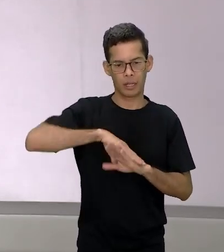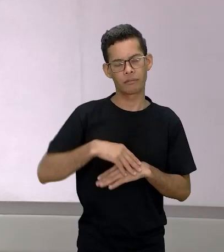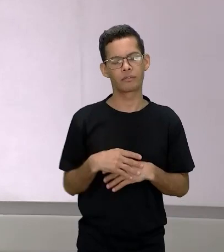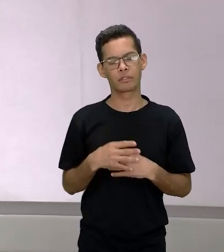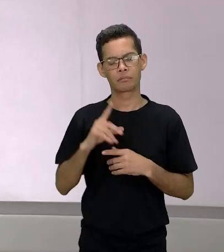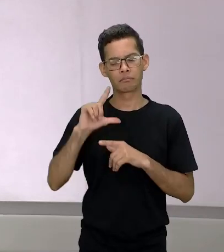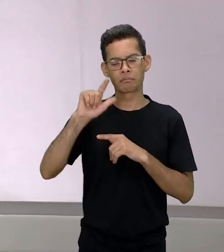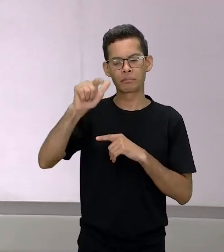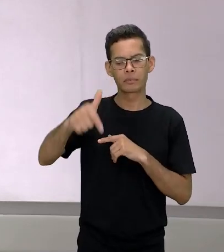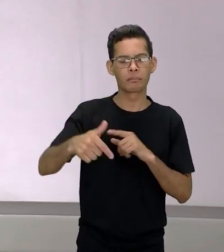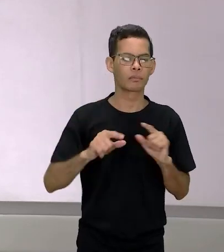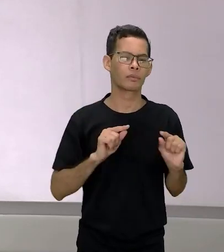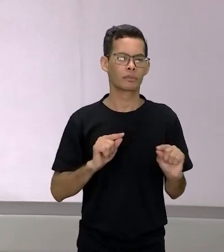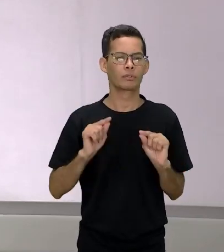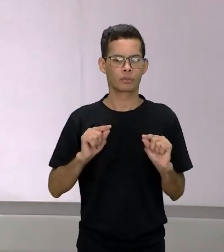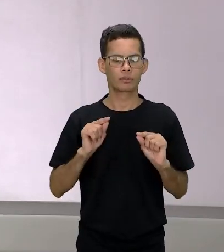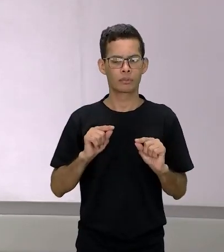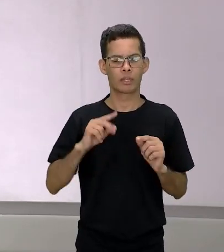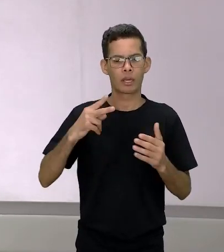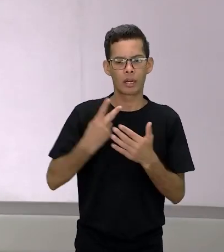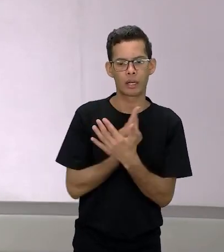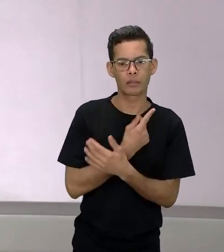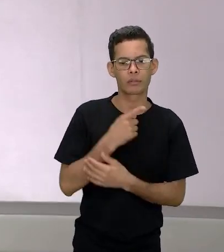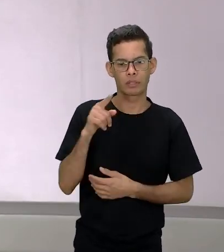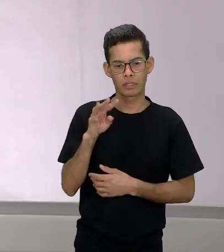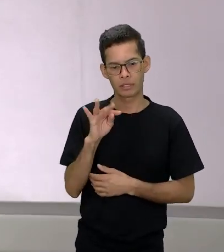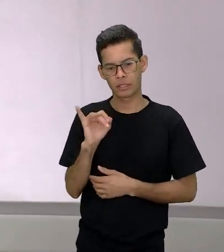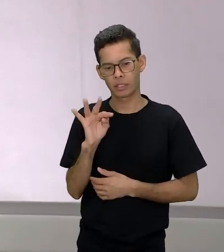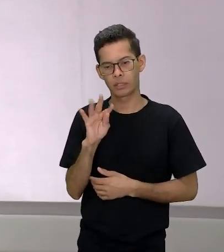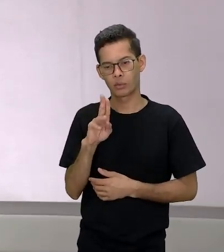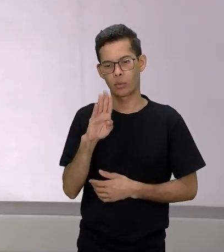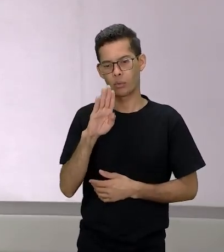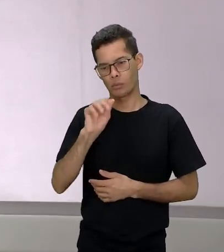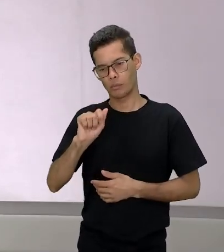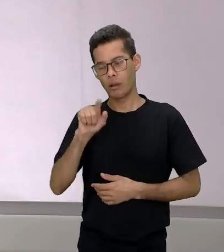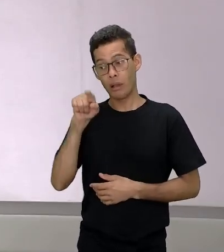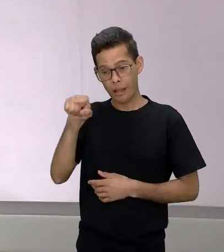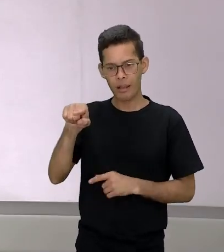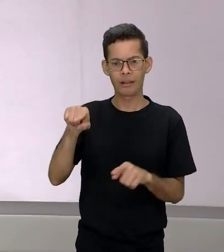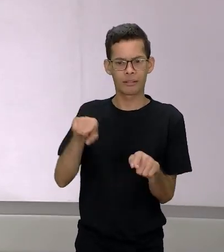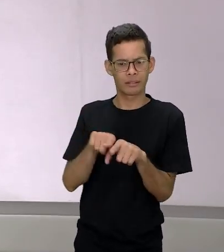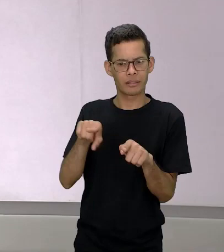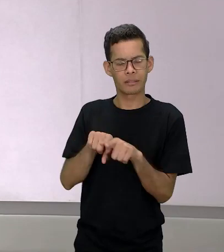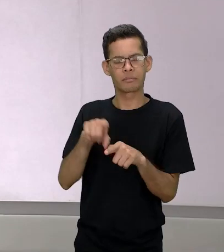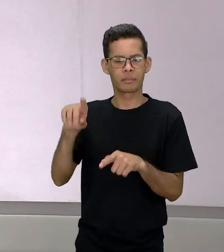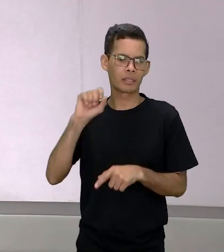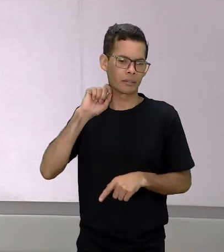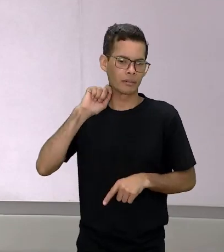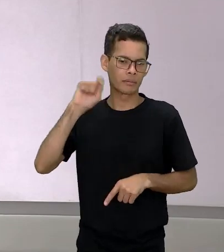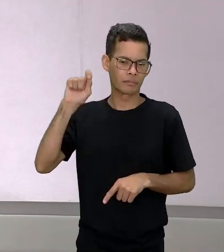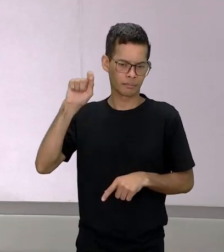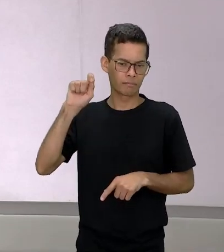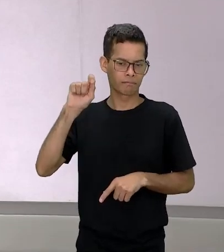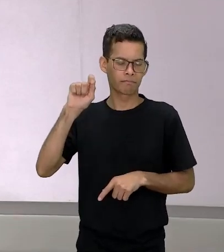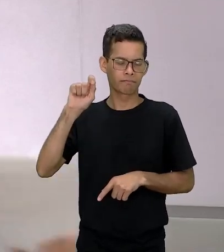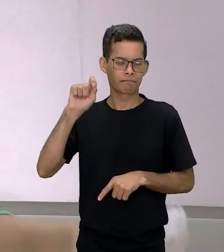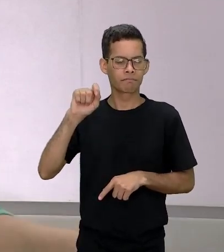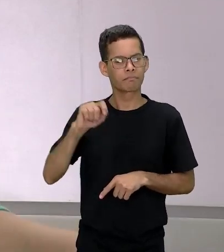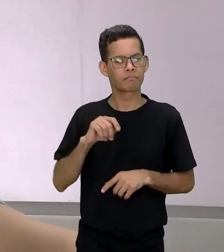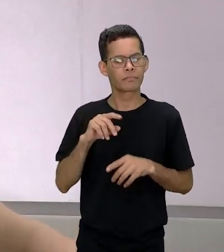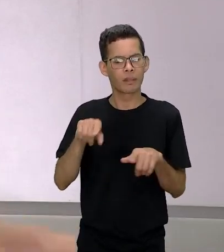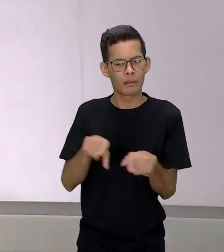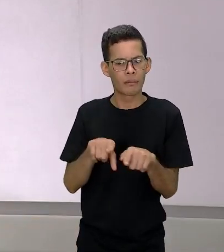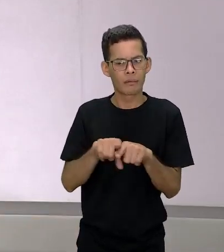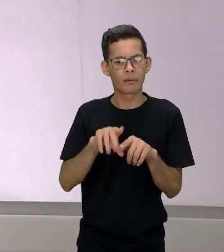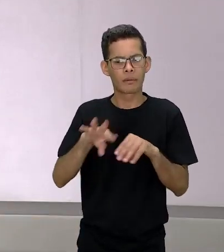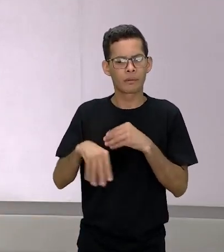posteriormente isso também acontece com a tituba ela também ela é enforcada e aí até recuperando um